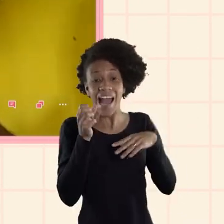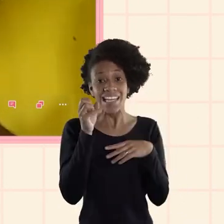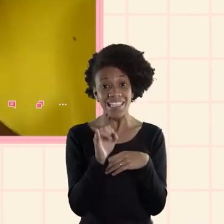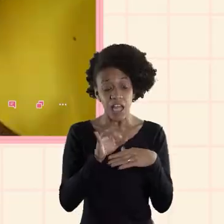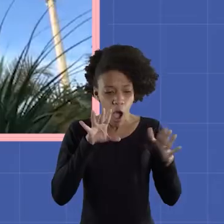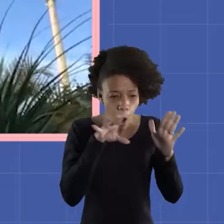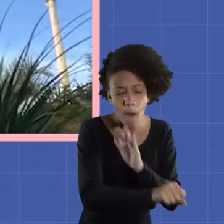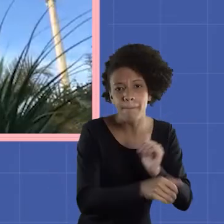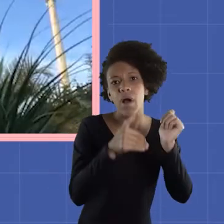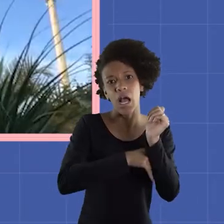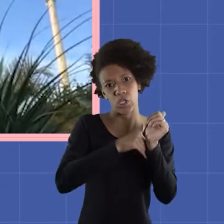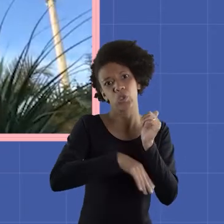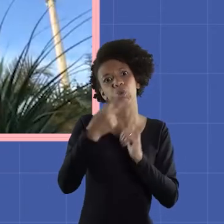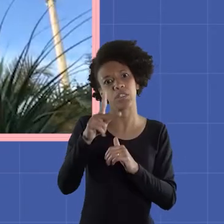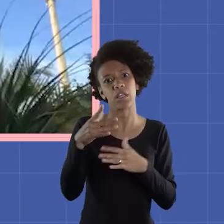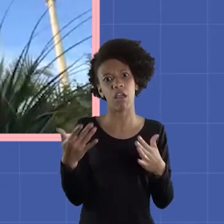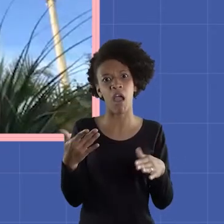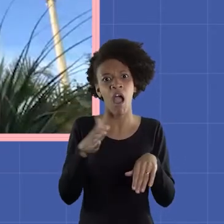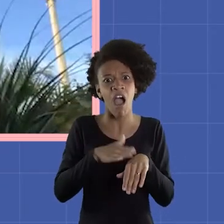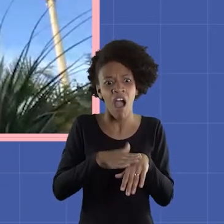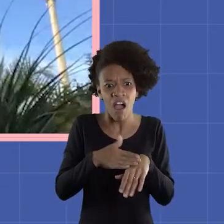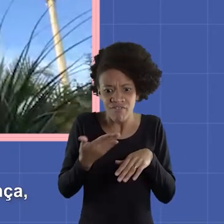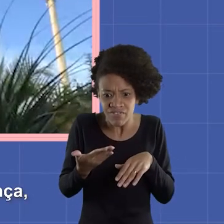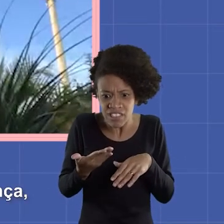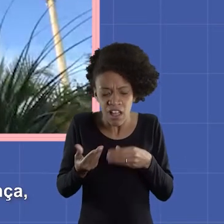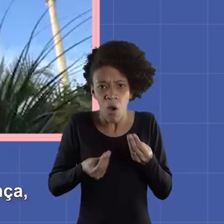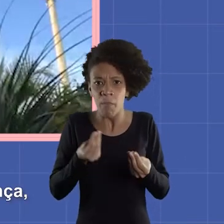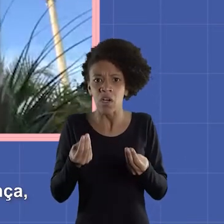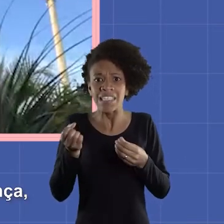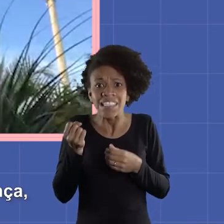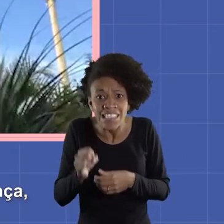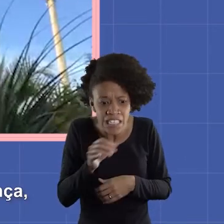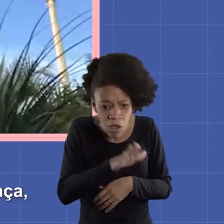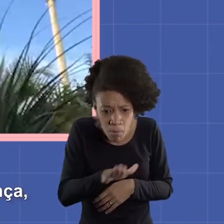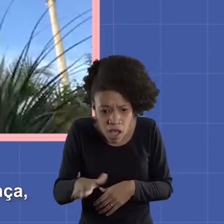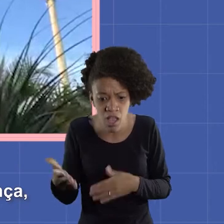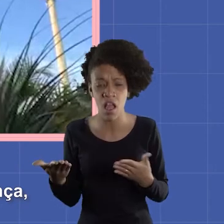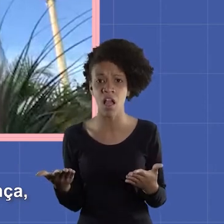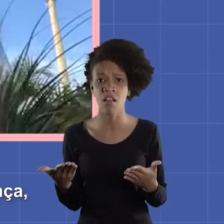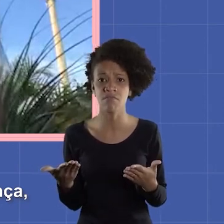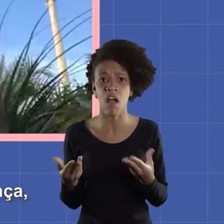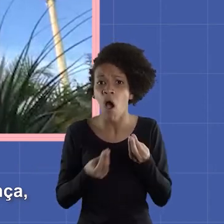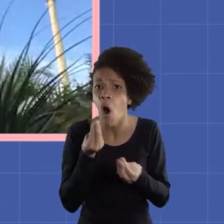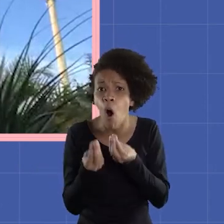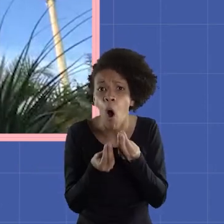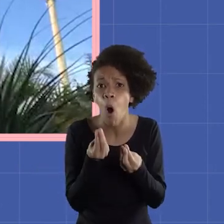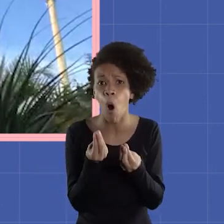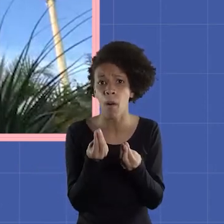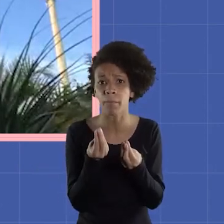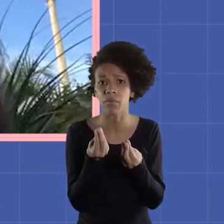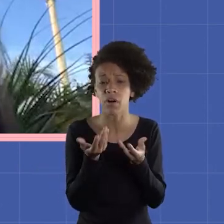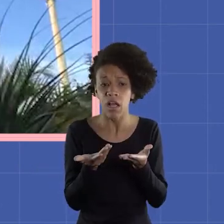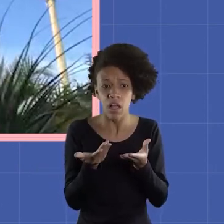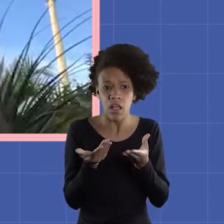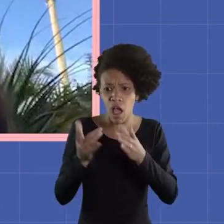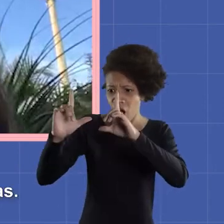pornografia na internet Se alguém hackear ou pegar a senha pra fazer alguma coisa e se for uma criança podem fazer